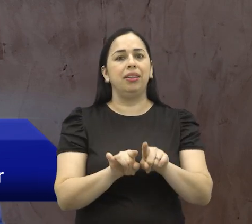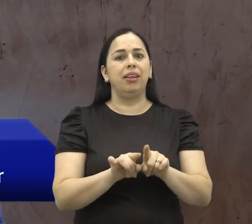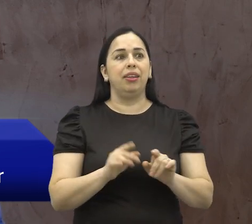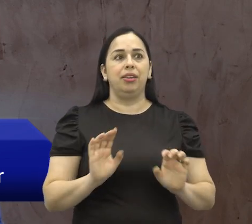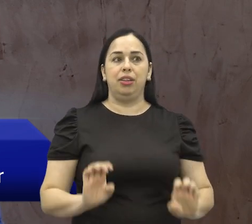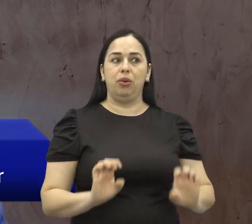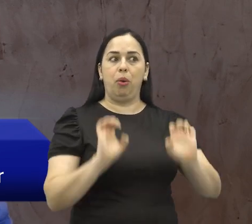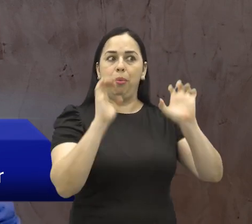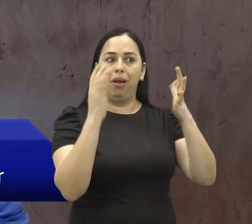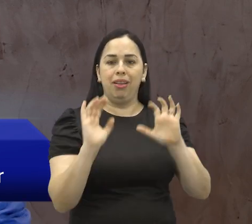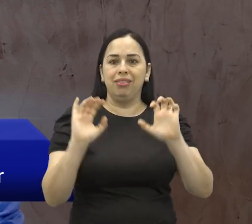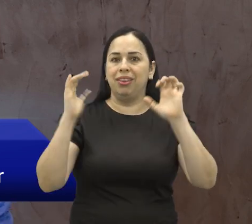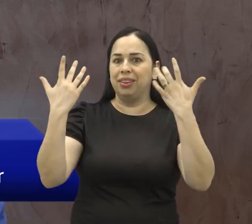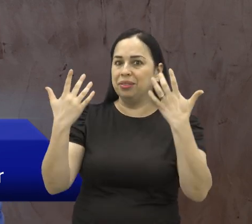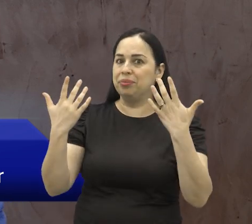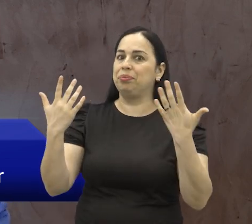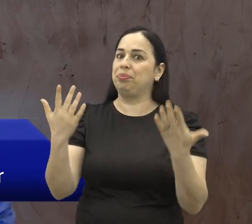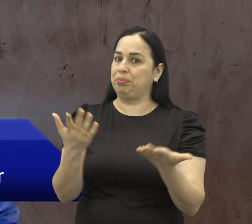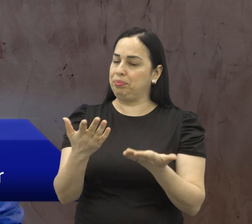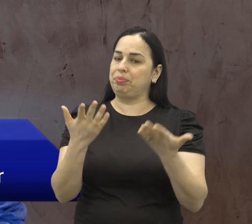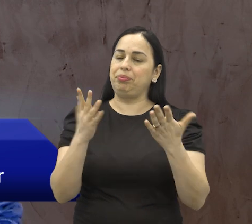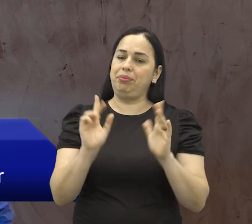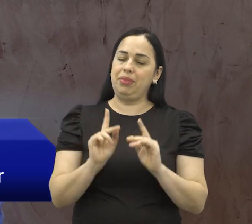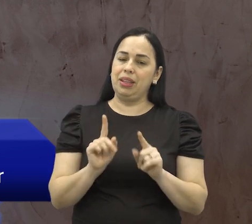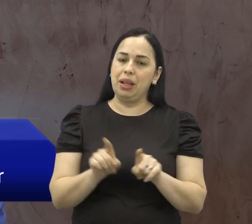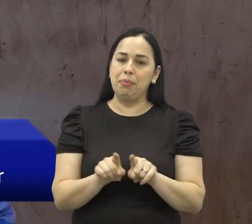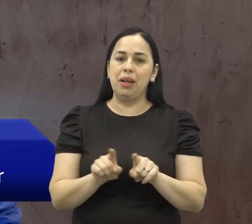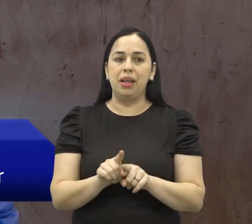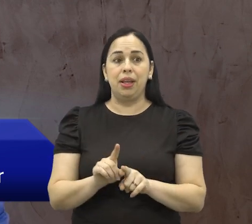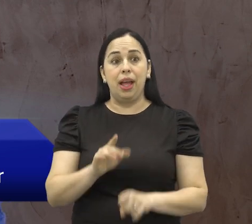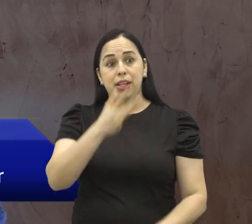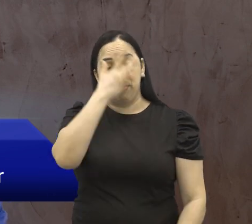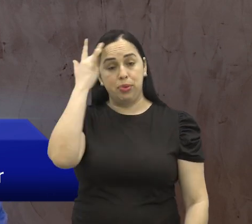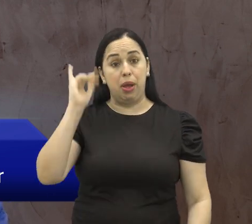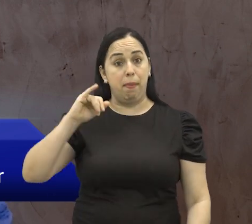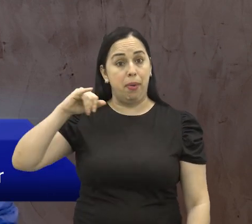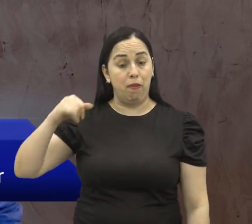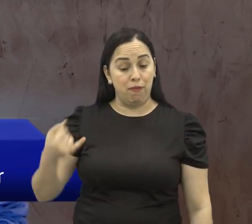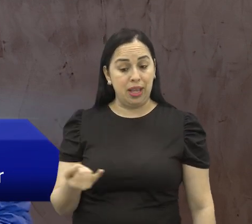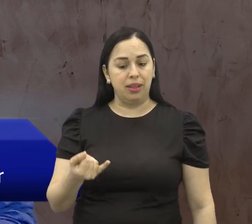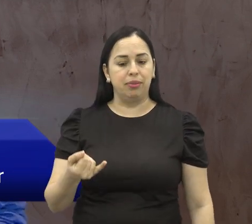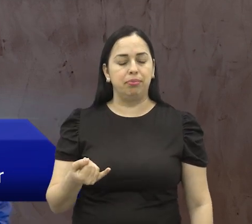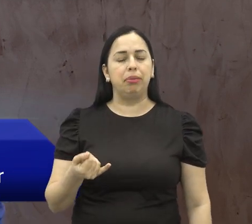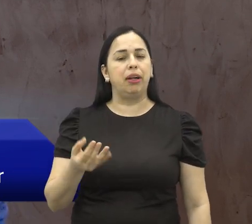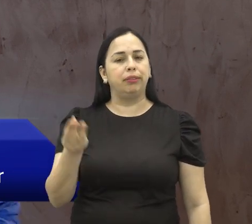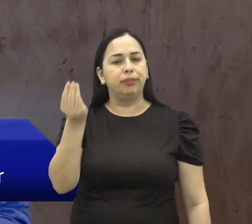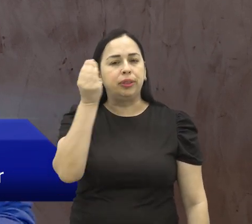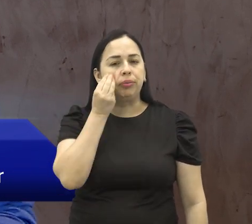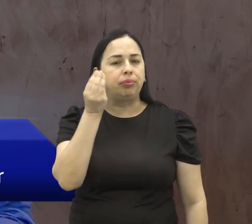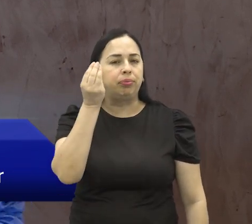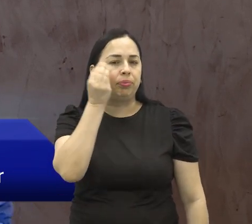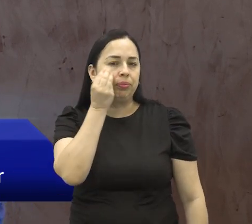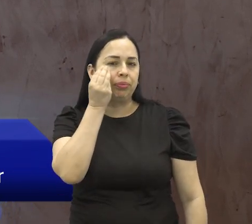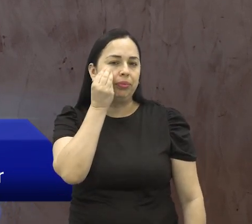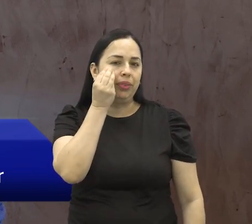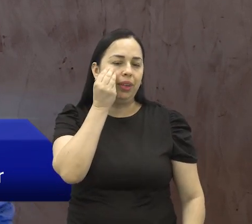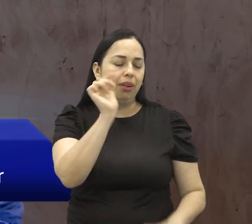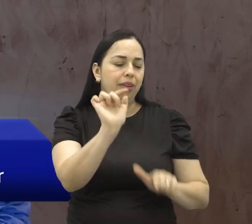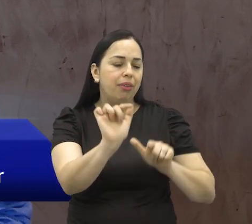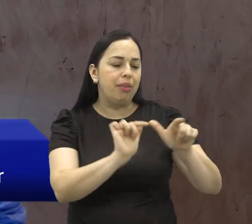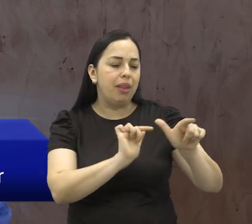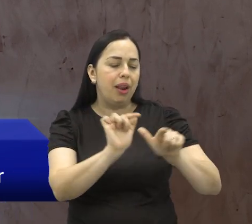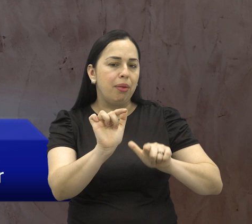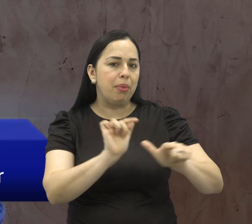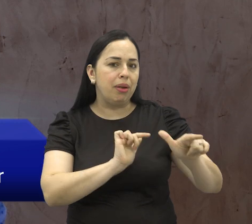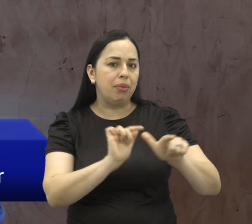no calendário. E, naturalmente, muitas pessoas aproveitam esse período para poder buscar oportunidade